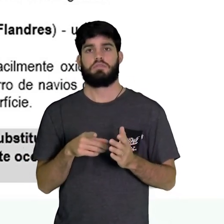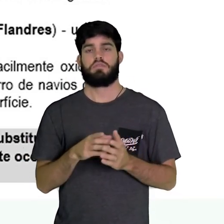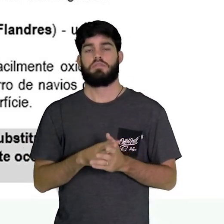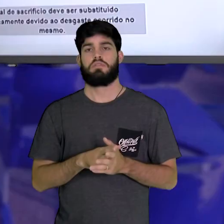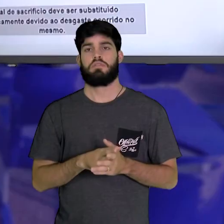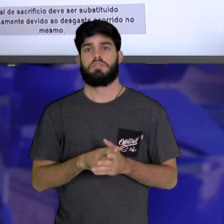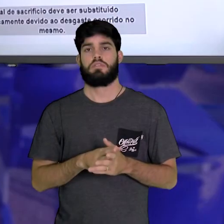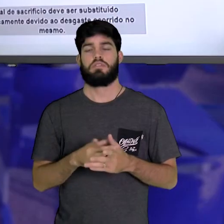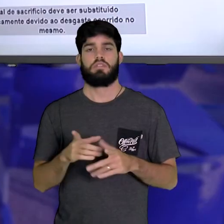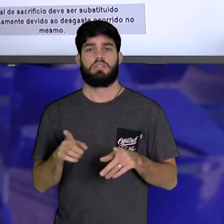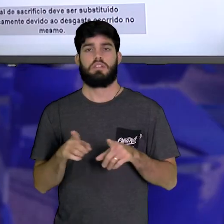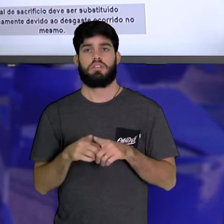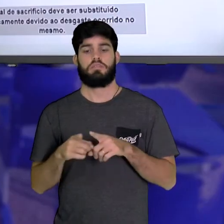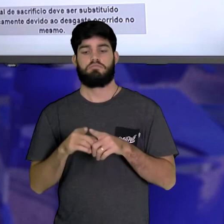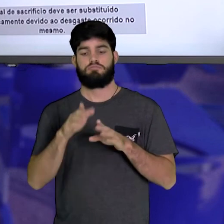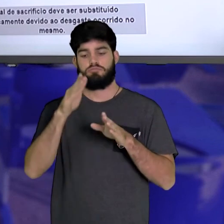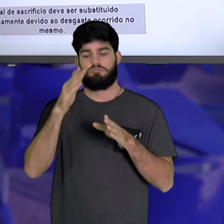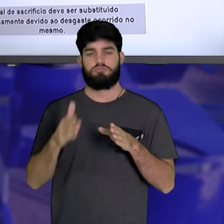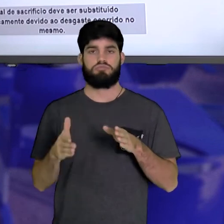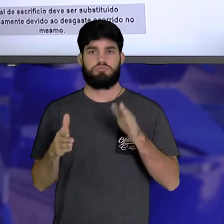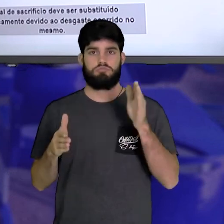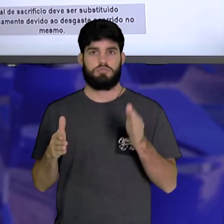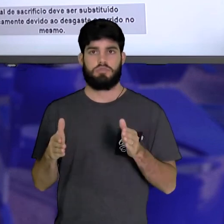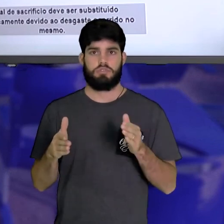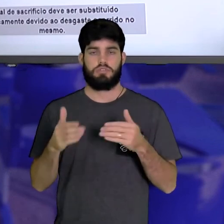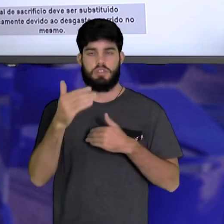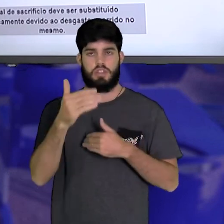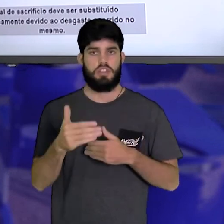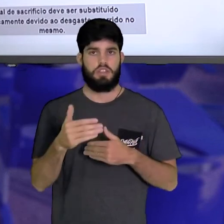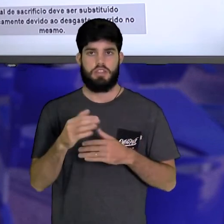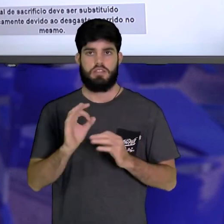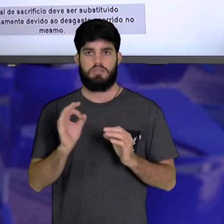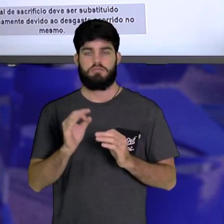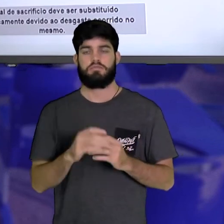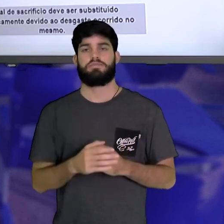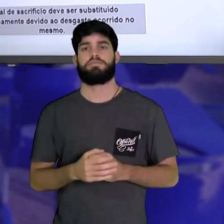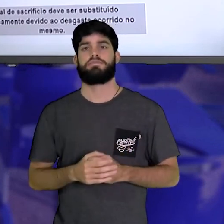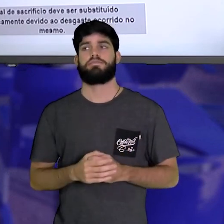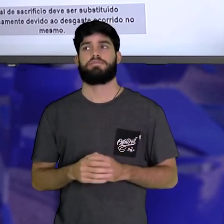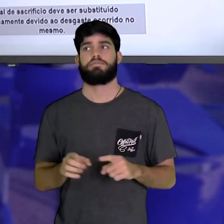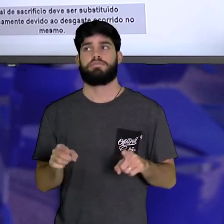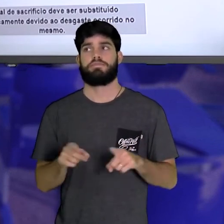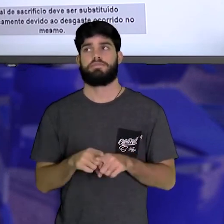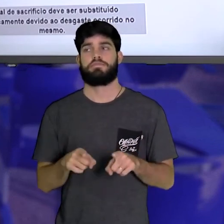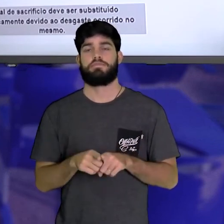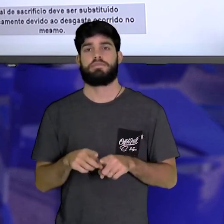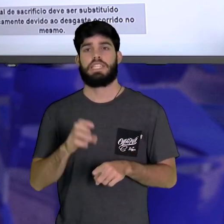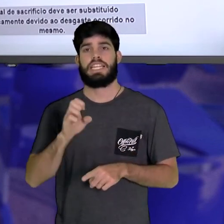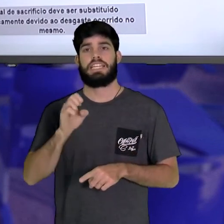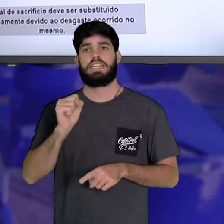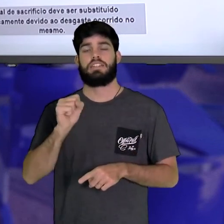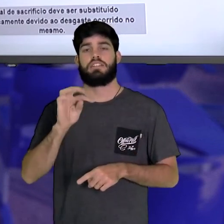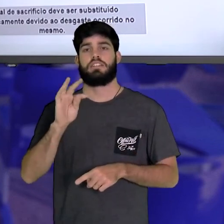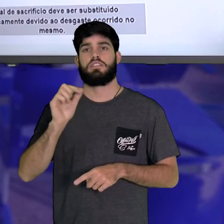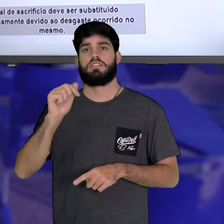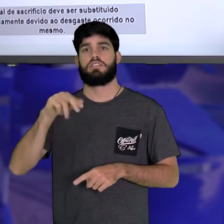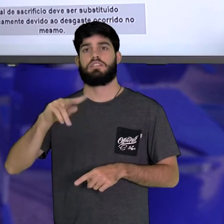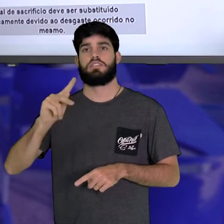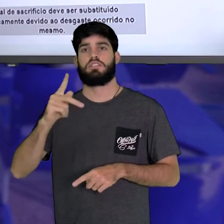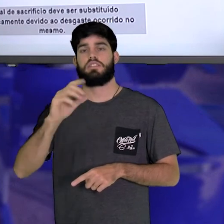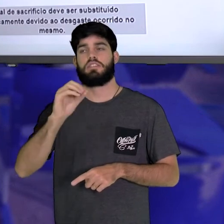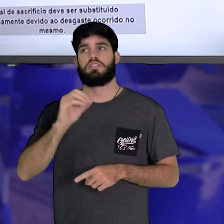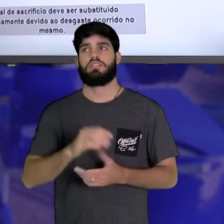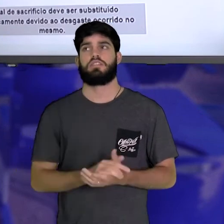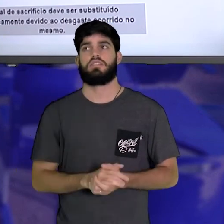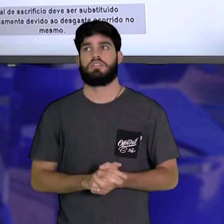cria camada que impede o contato do metal com agentes externos. Existe também o revestimento de estanho, que são as chamadas folhas de